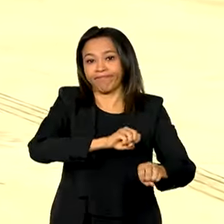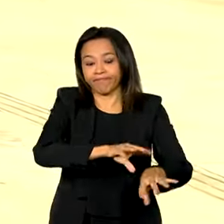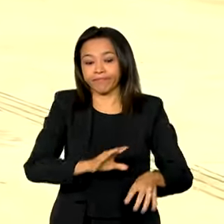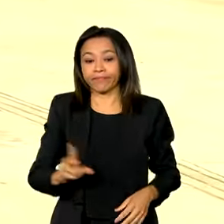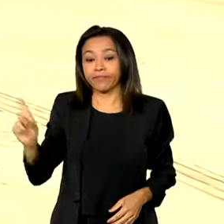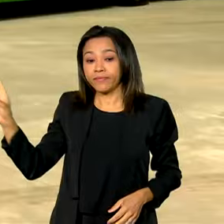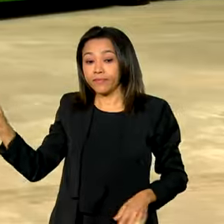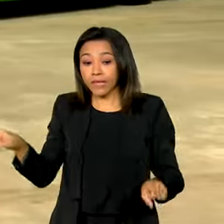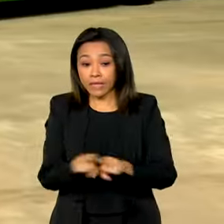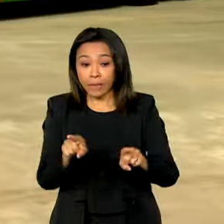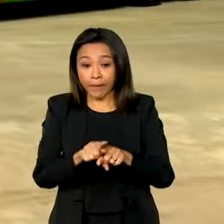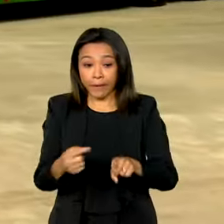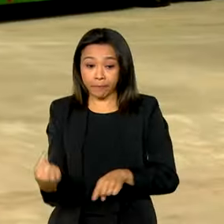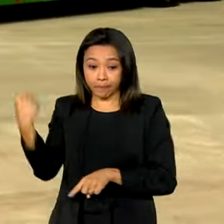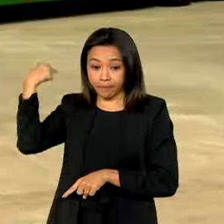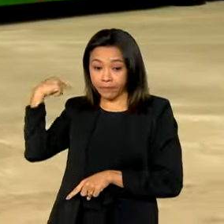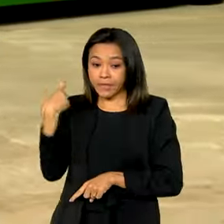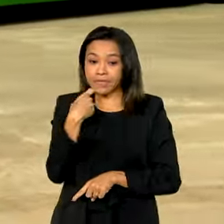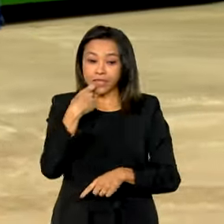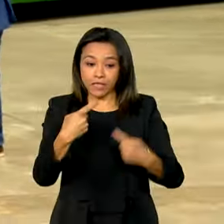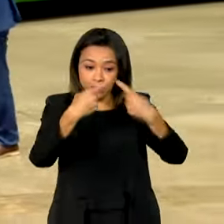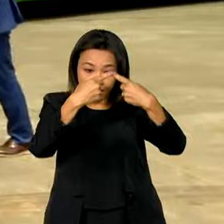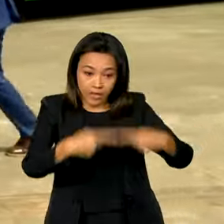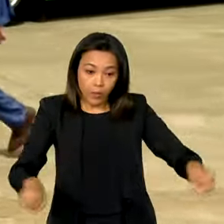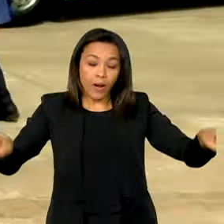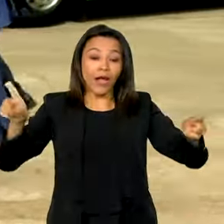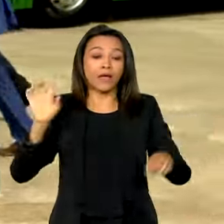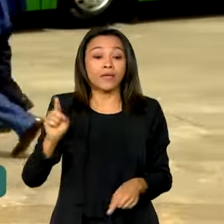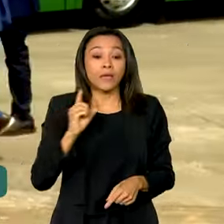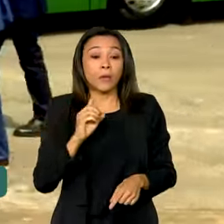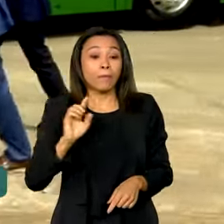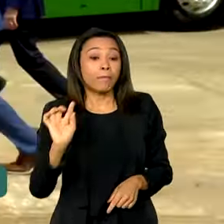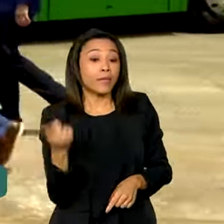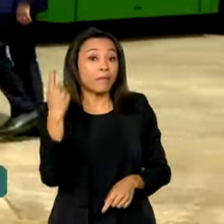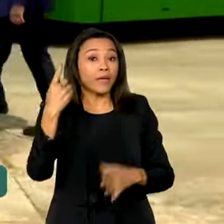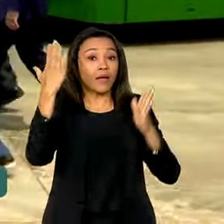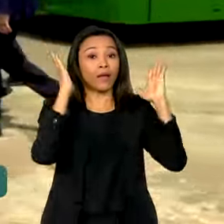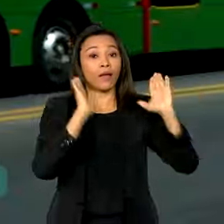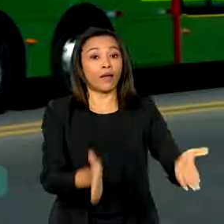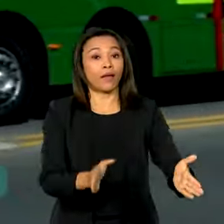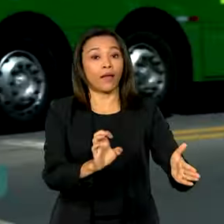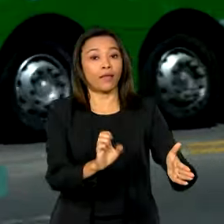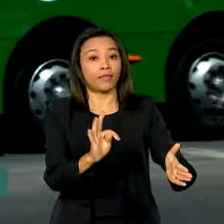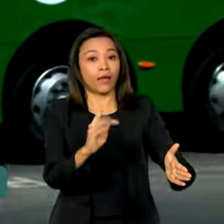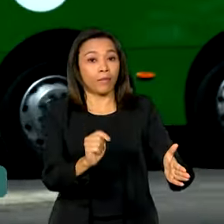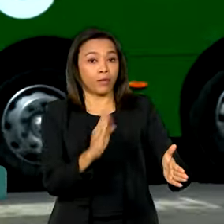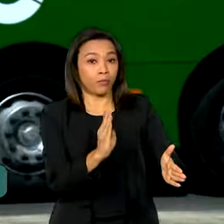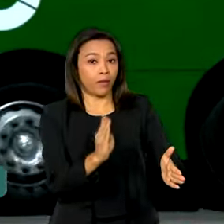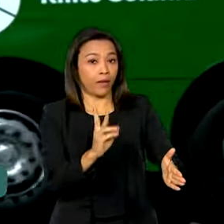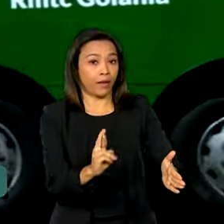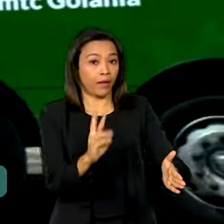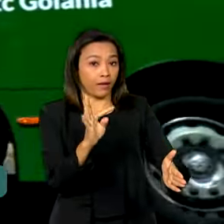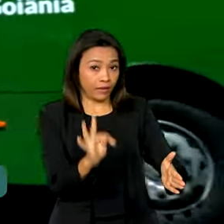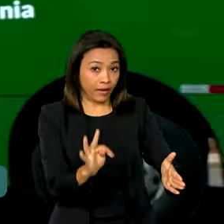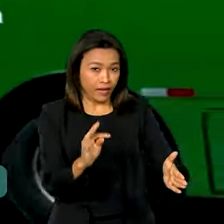inaugurada nesta sexta-feira a primeira etapa do BRT Norte-Sul. O trecho de 17 quilômetros, que recebeu R